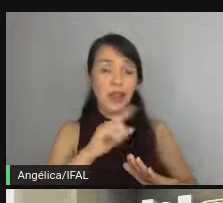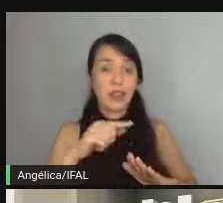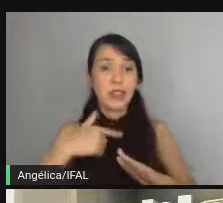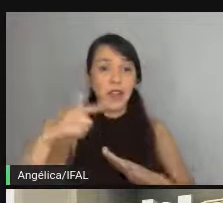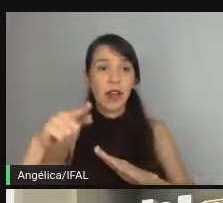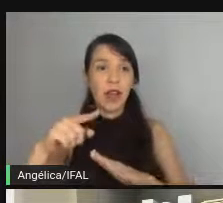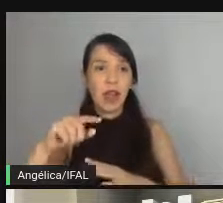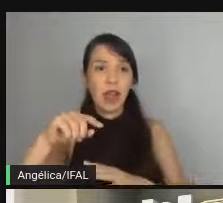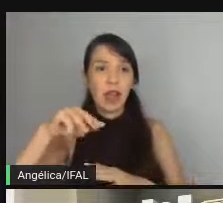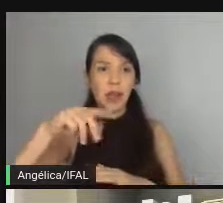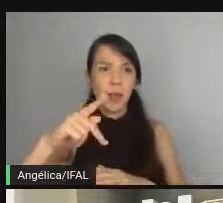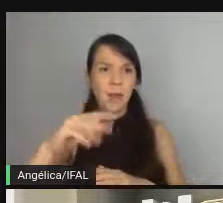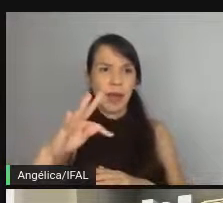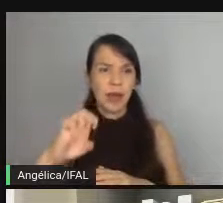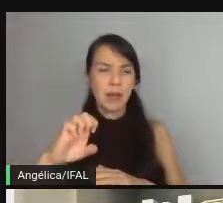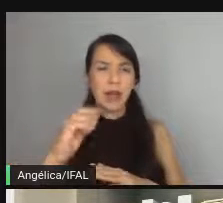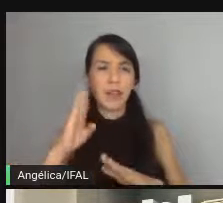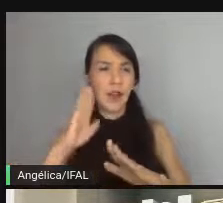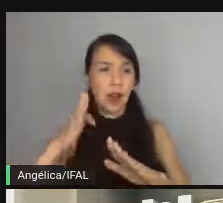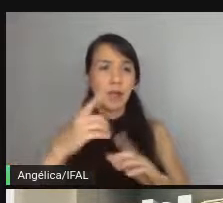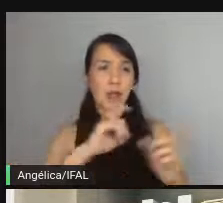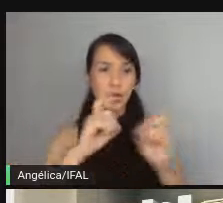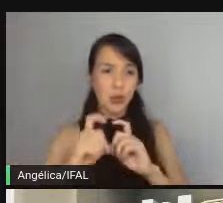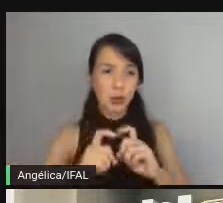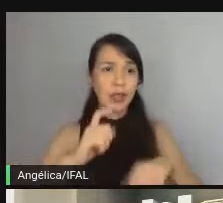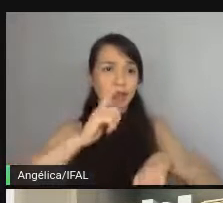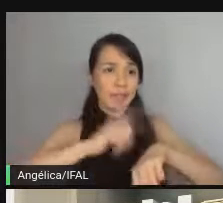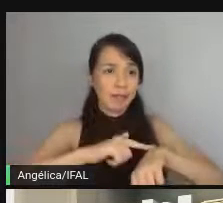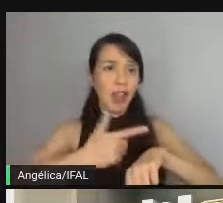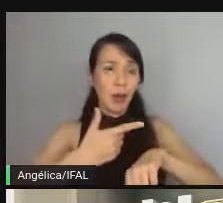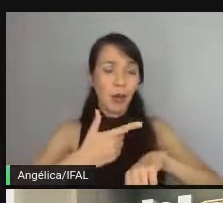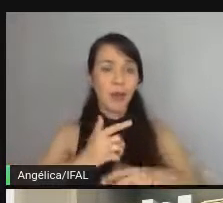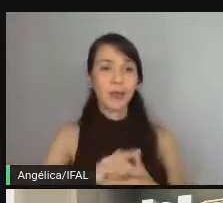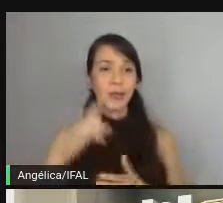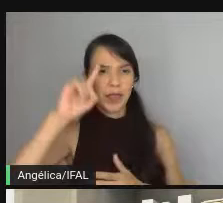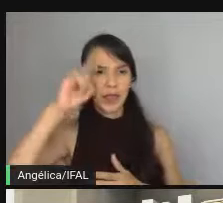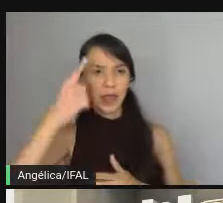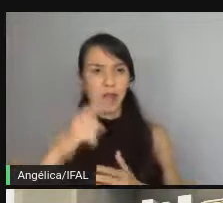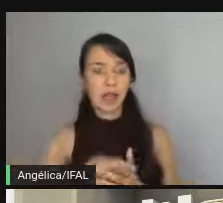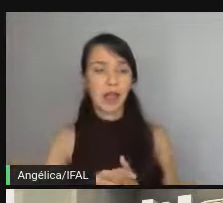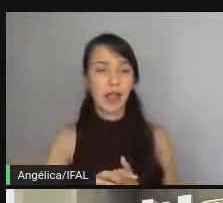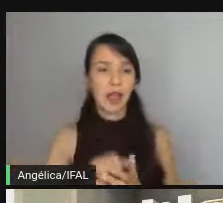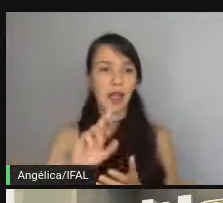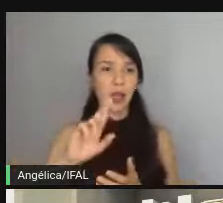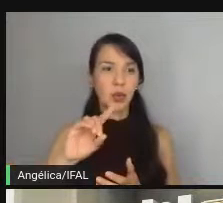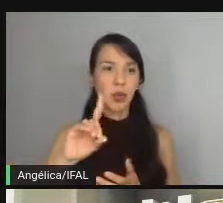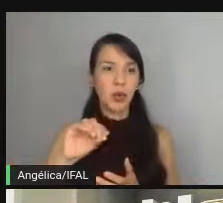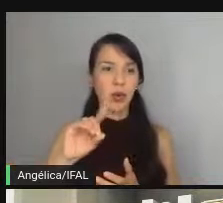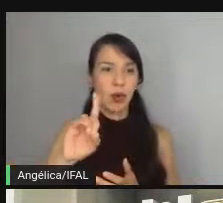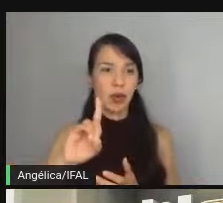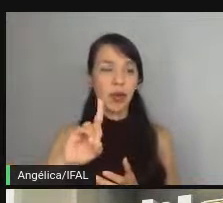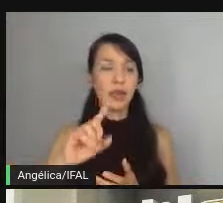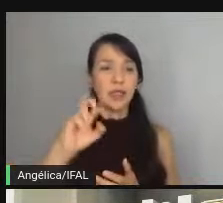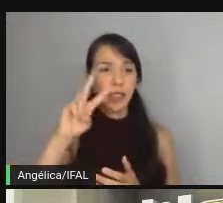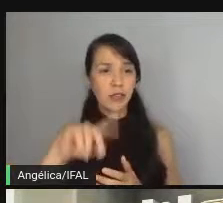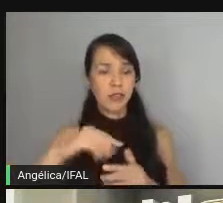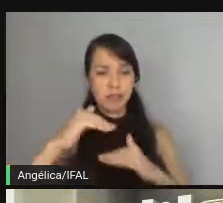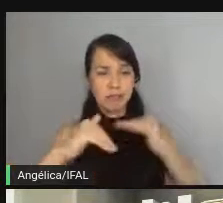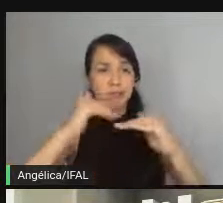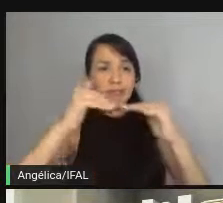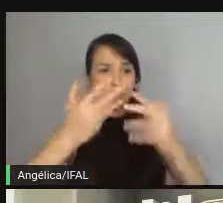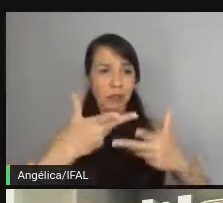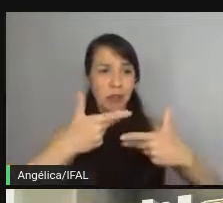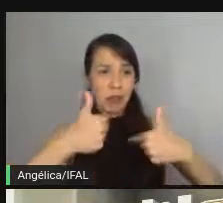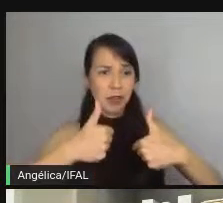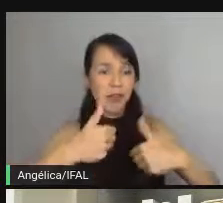Magmap, foi batir pronta. A gente foi discutindo na hora, foi a ideia do Ronald, e a gente foi desenvolvendo